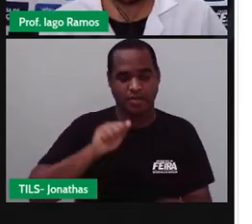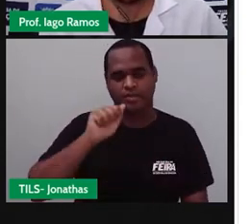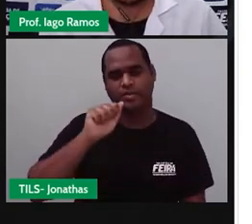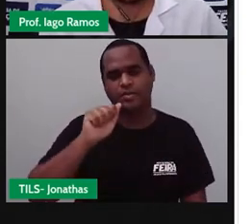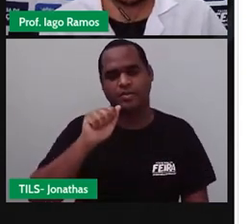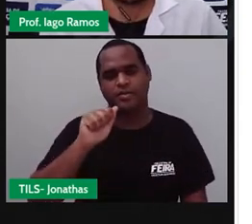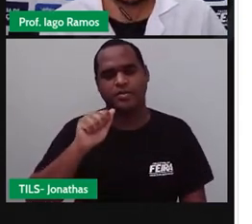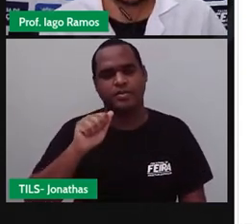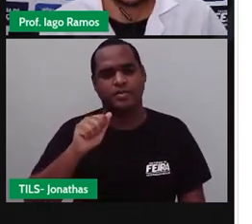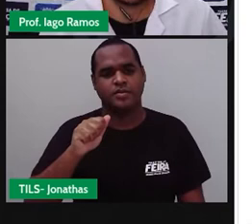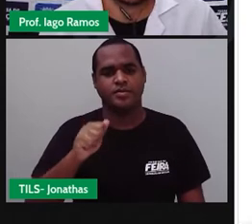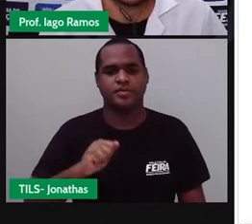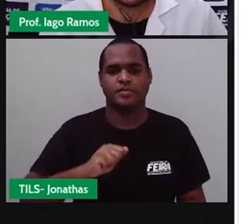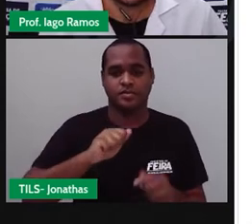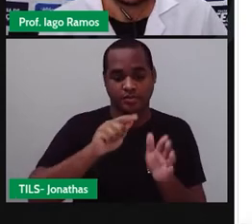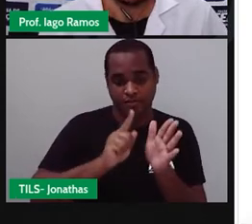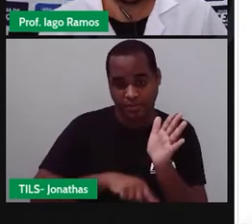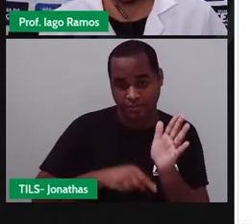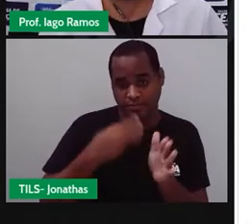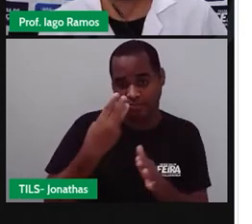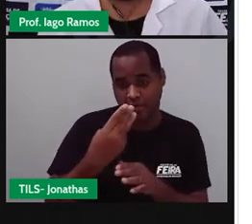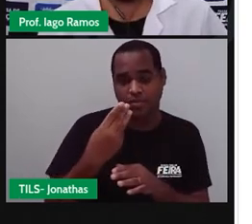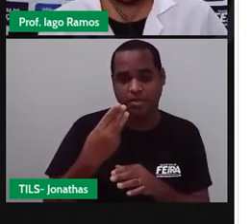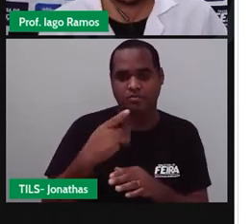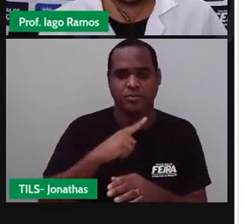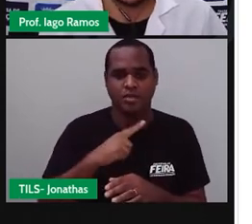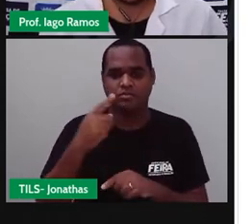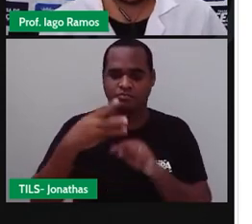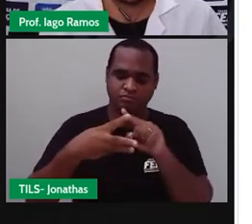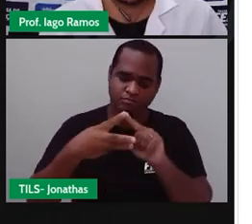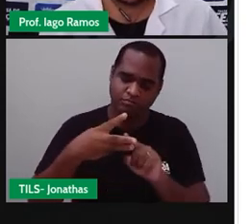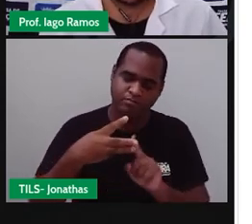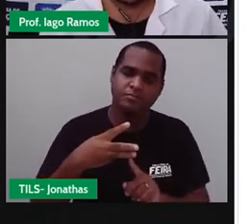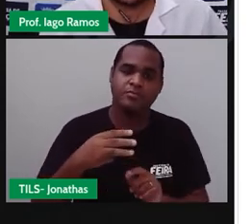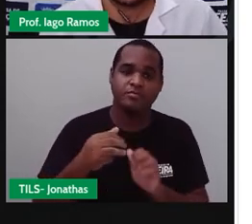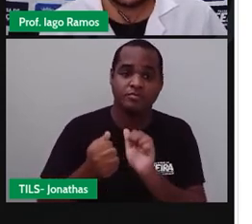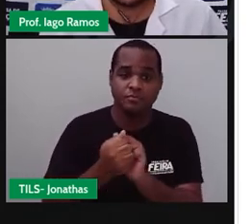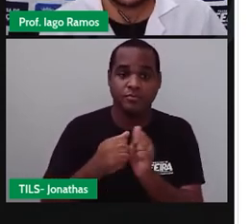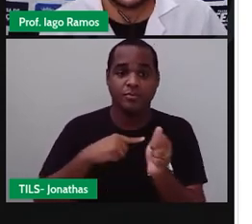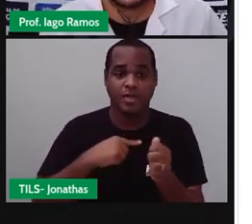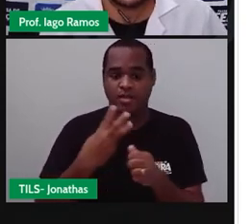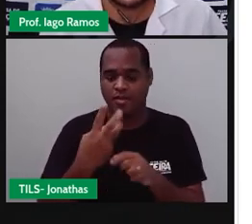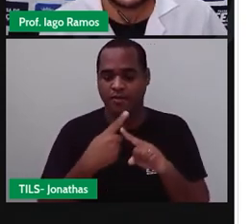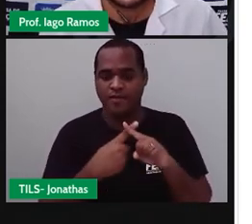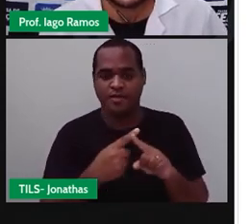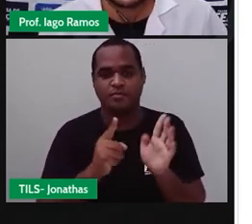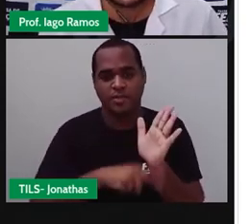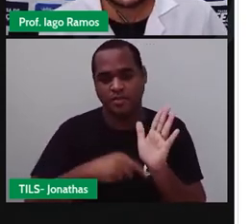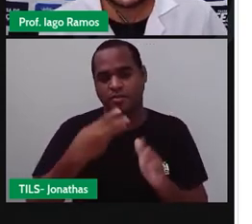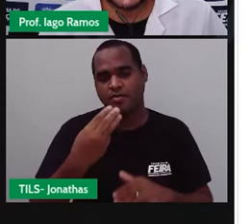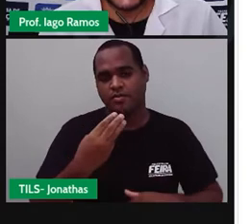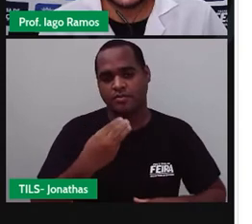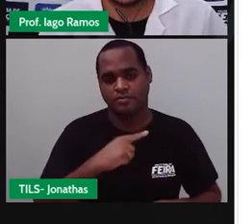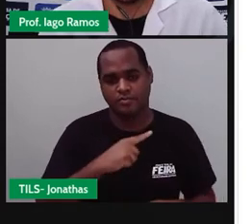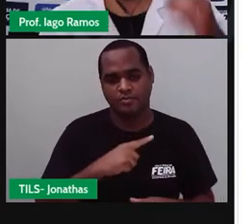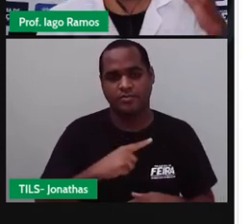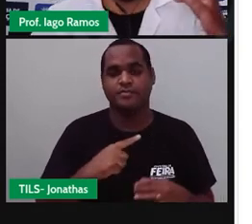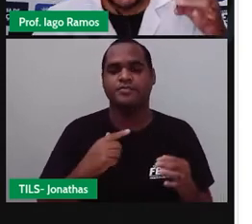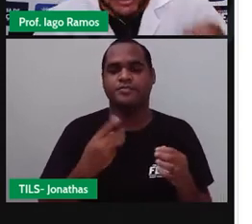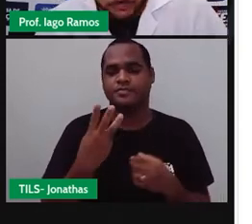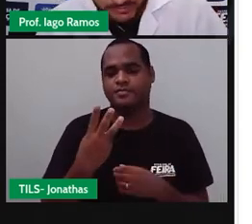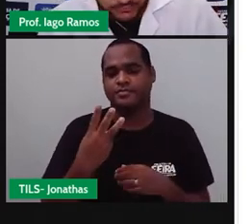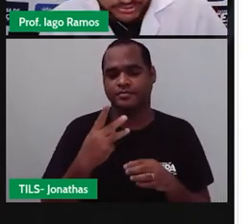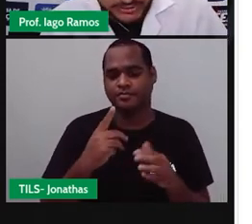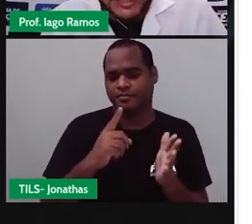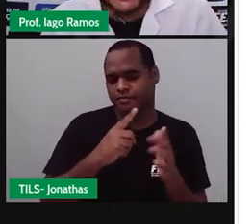o número menos 3. O que é que significa 3 vezes o número menos 3? 3 vezes